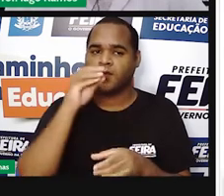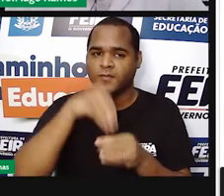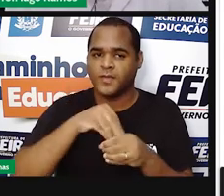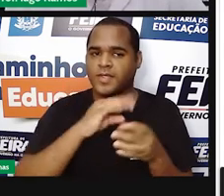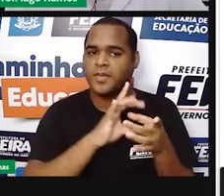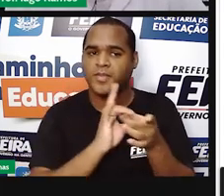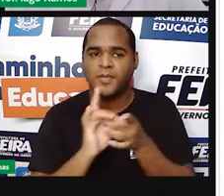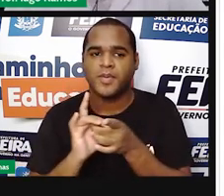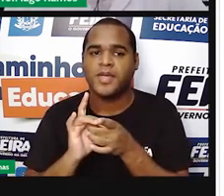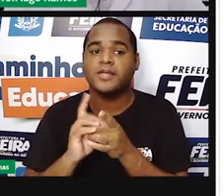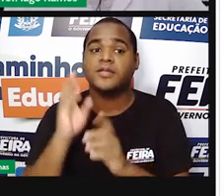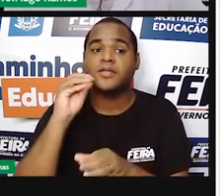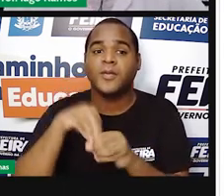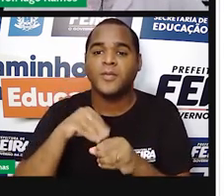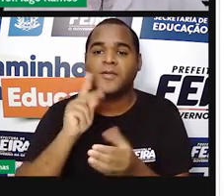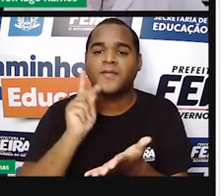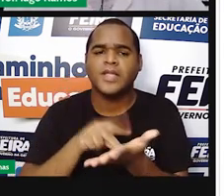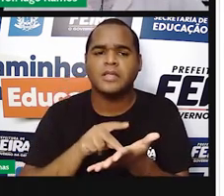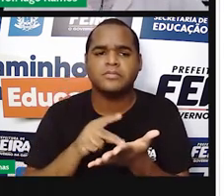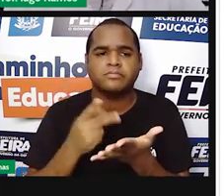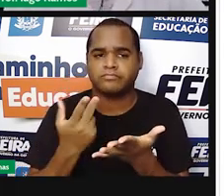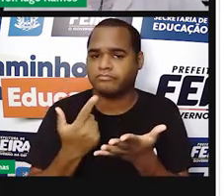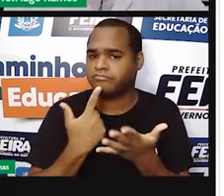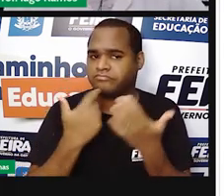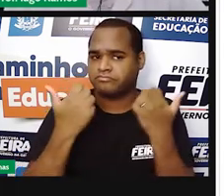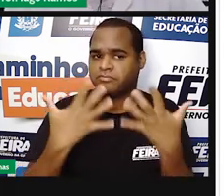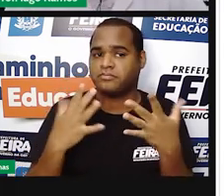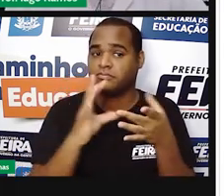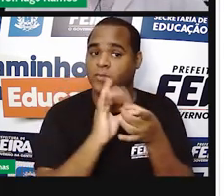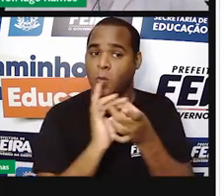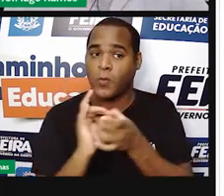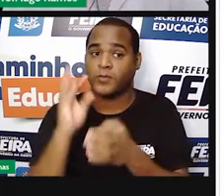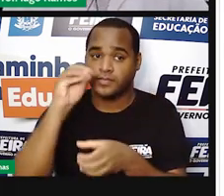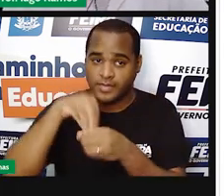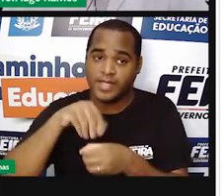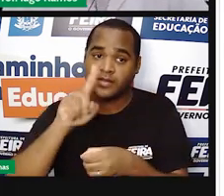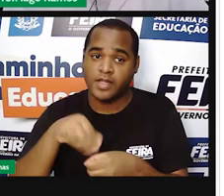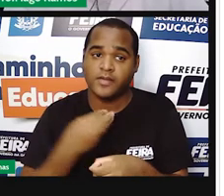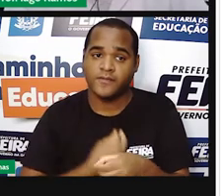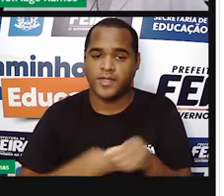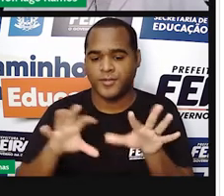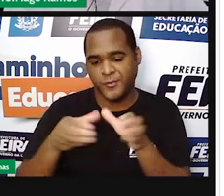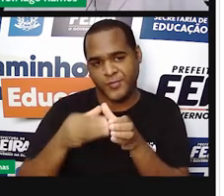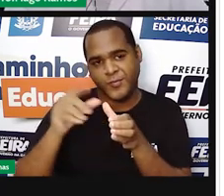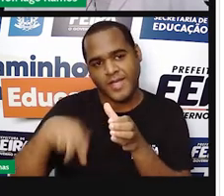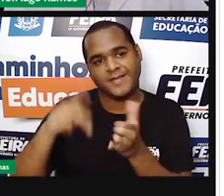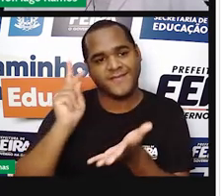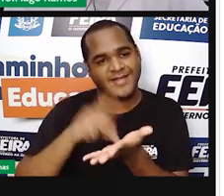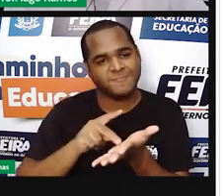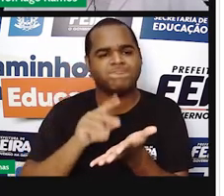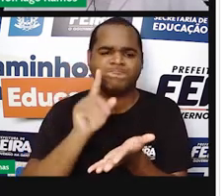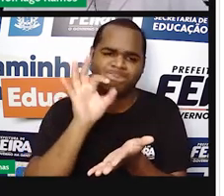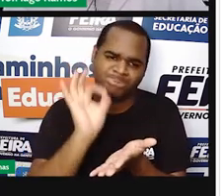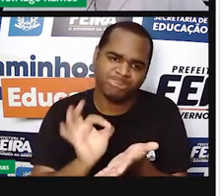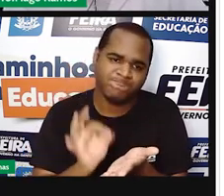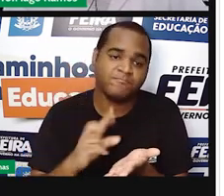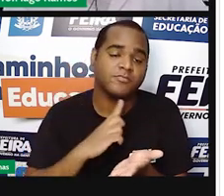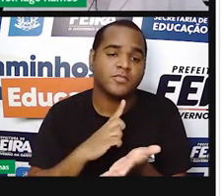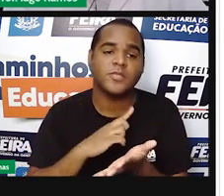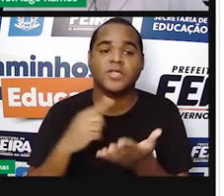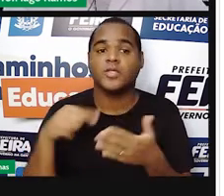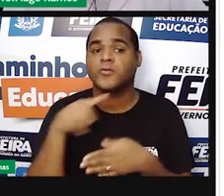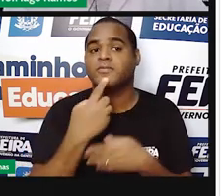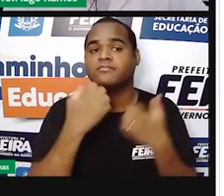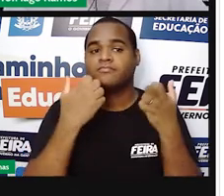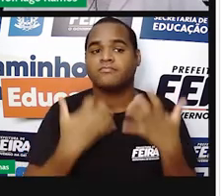dos números reais, estão dentro do conjunto dos números reais. Exatamente, é isso que eu estou querendo